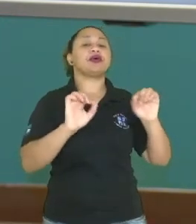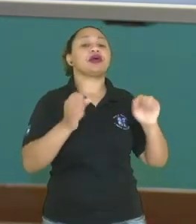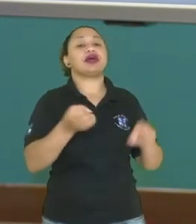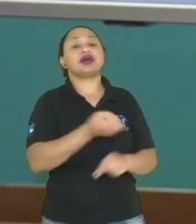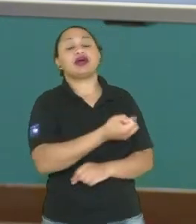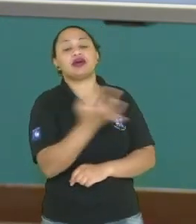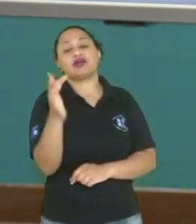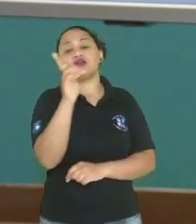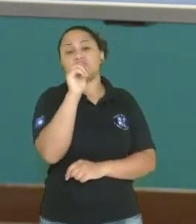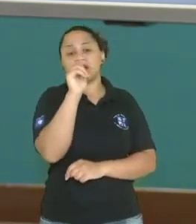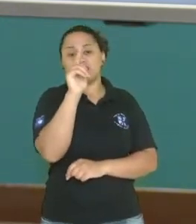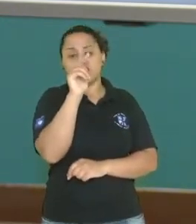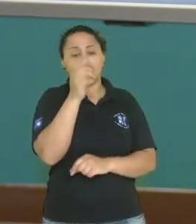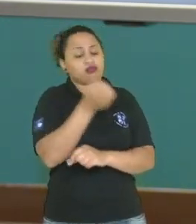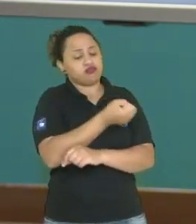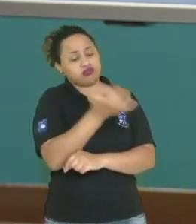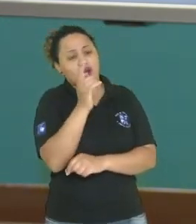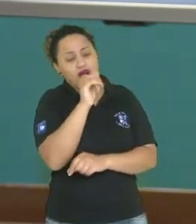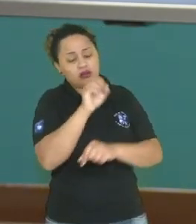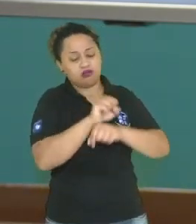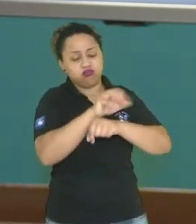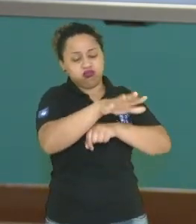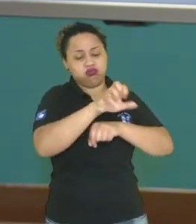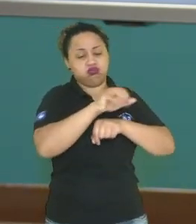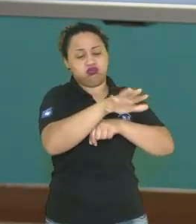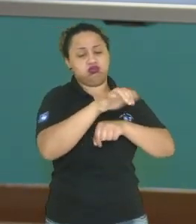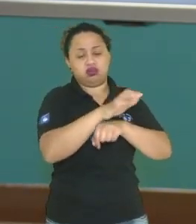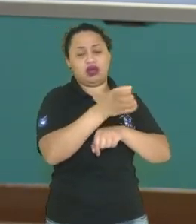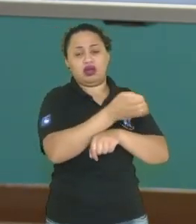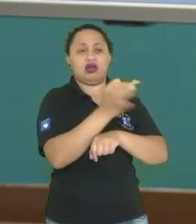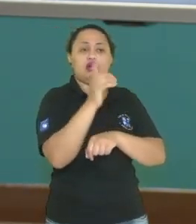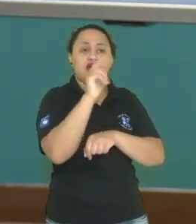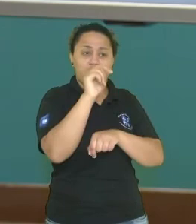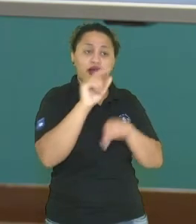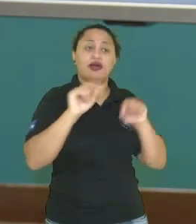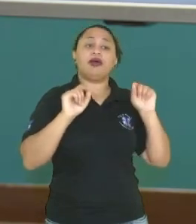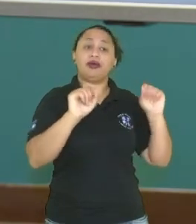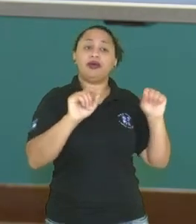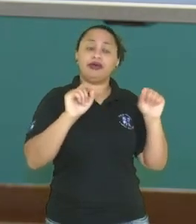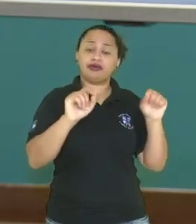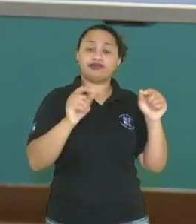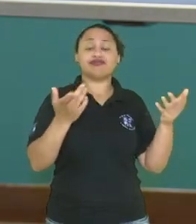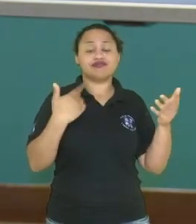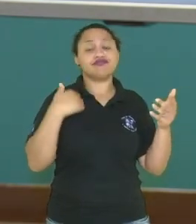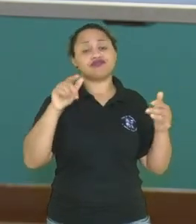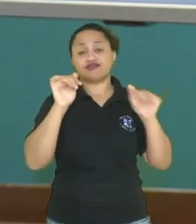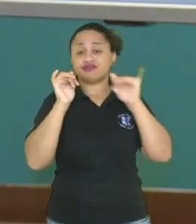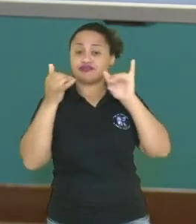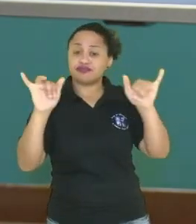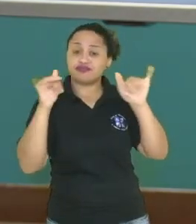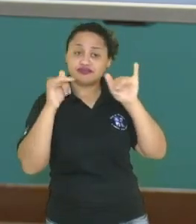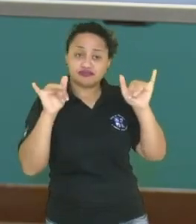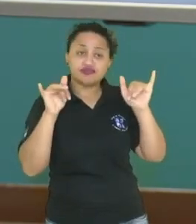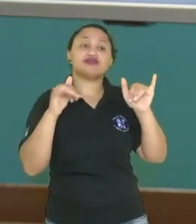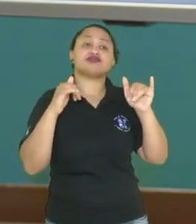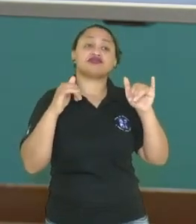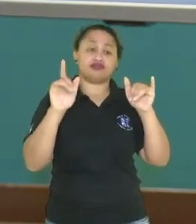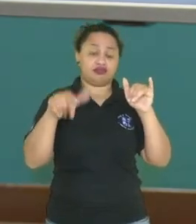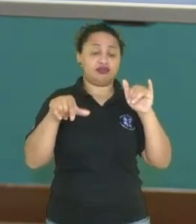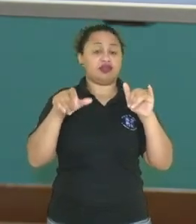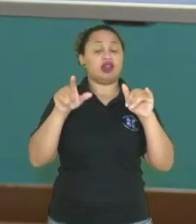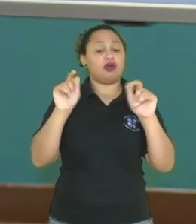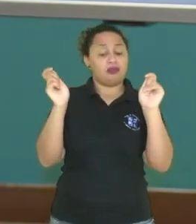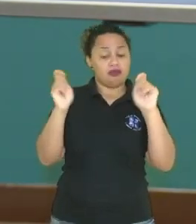volume da água, certo? O volume da água que está represado, né, essa energia gravitacional,